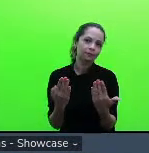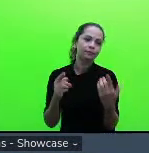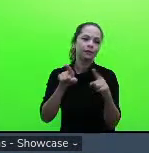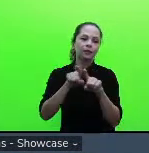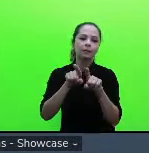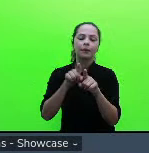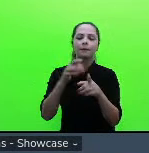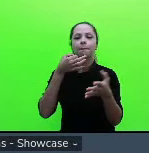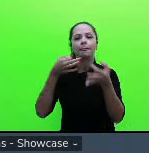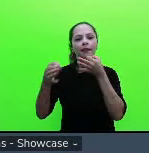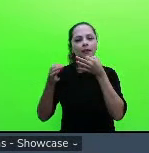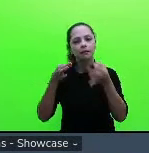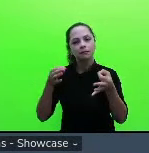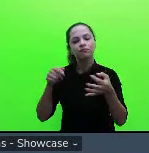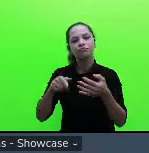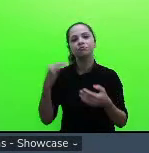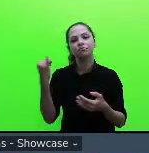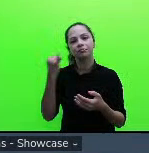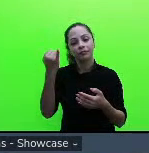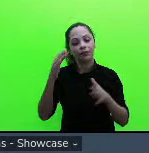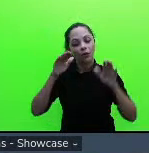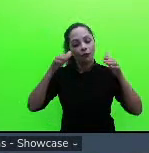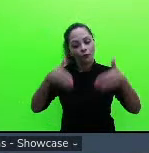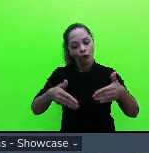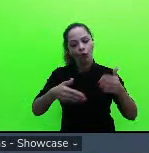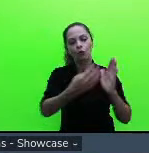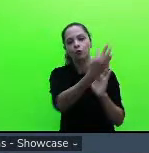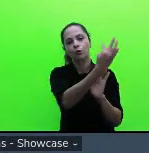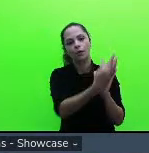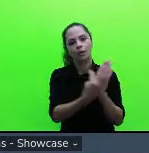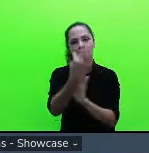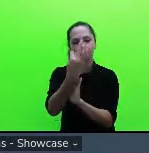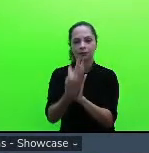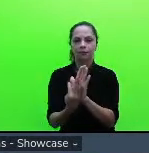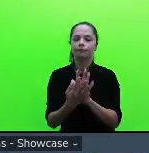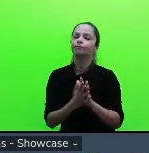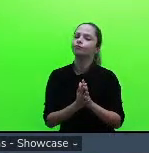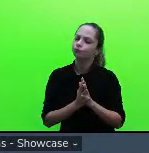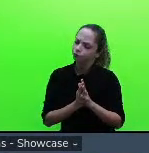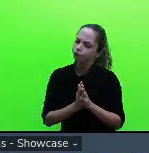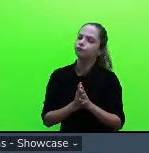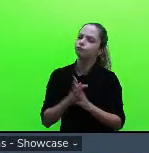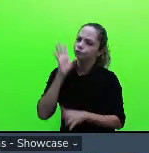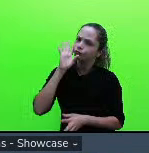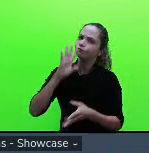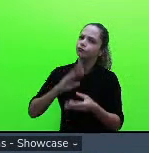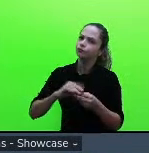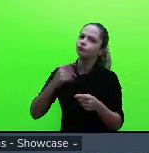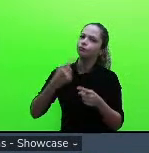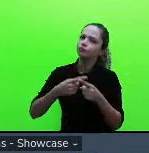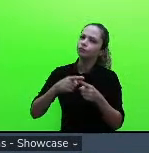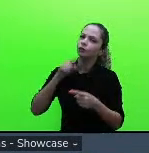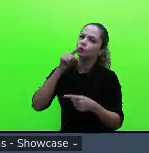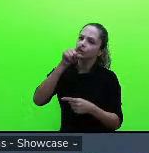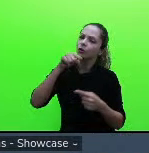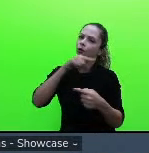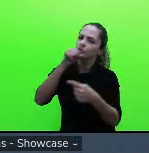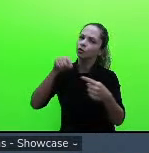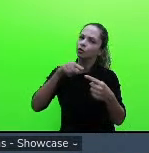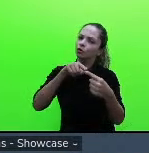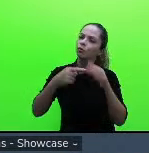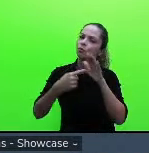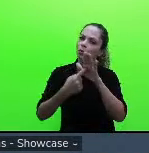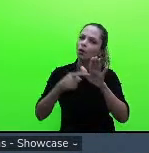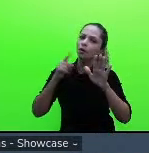relevantes em torno nesses textos entendi porque o seu objetivo tem a ver com planejamento não é você